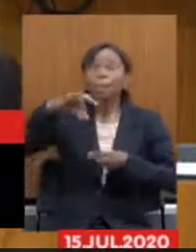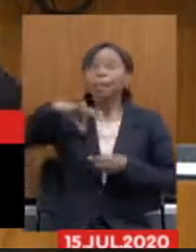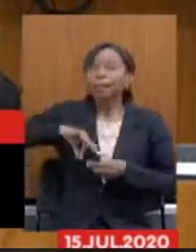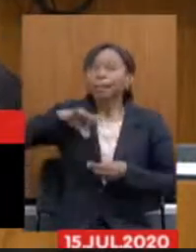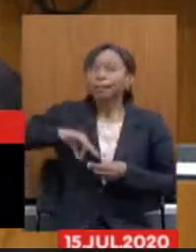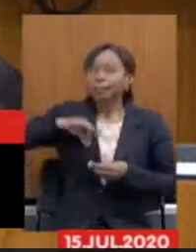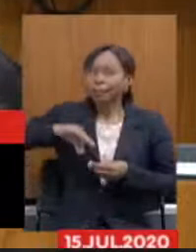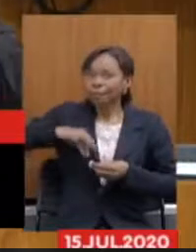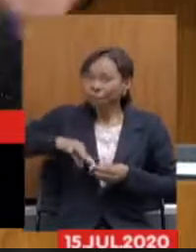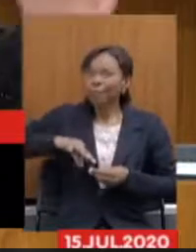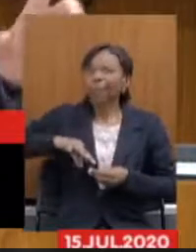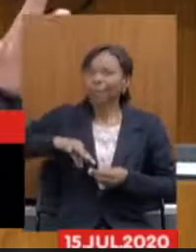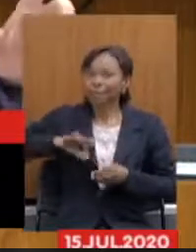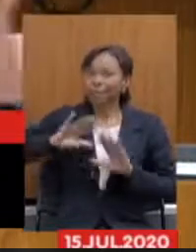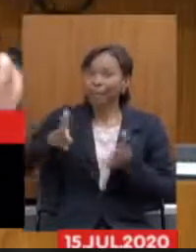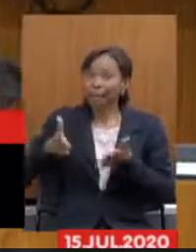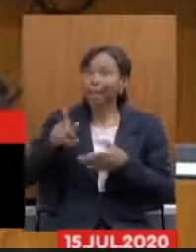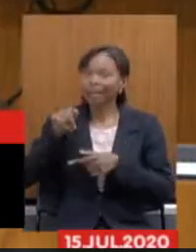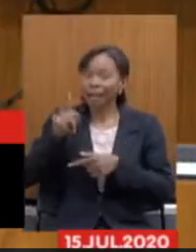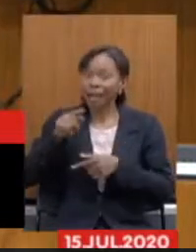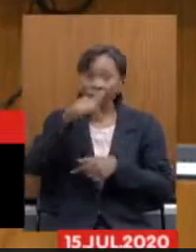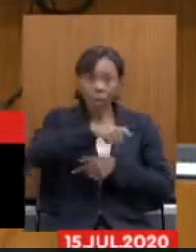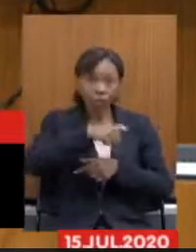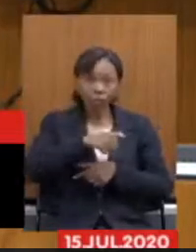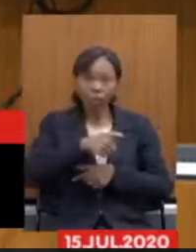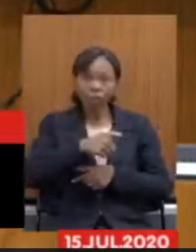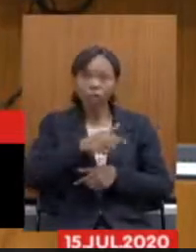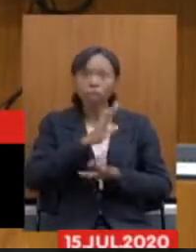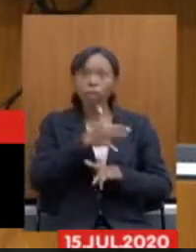inflacionária que nós não temos há mais de uma década.